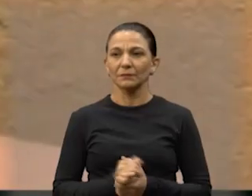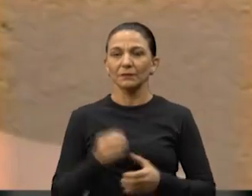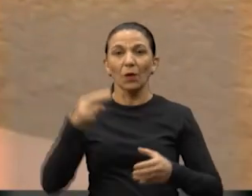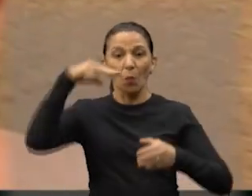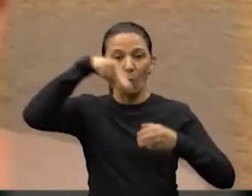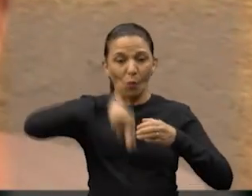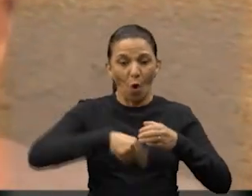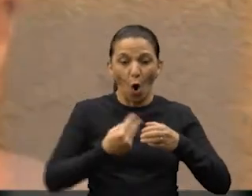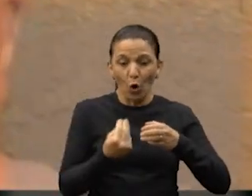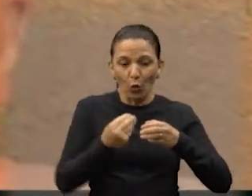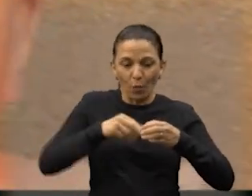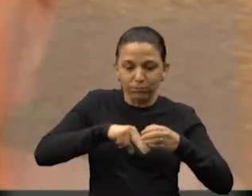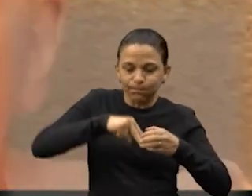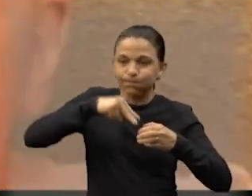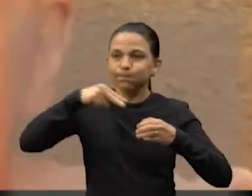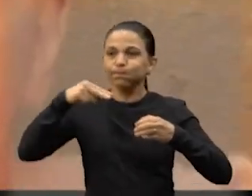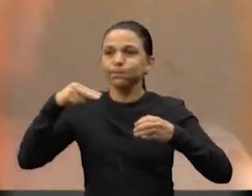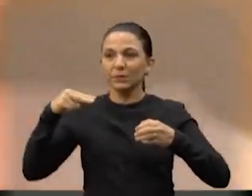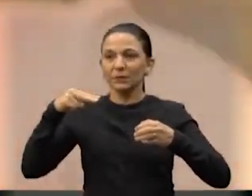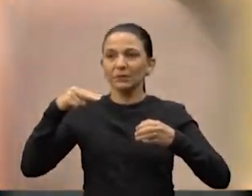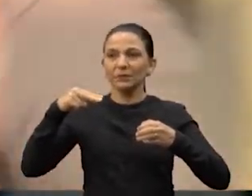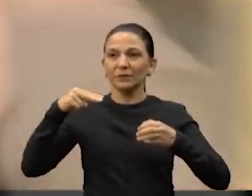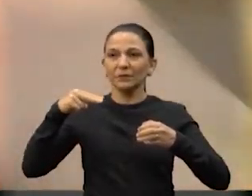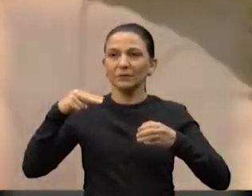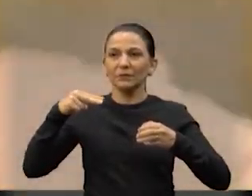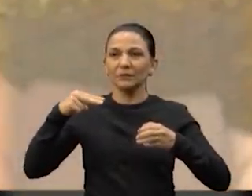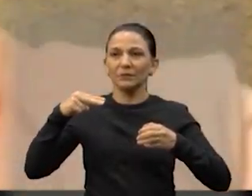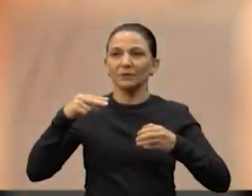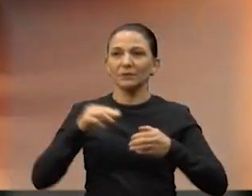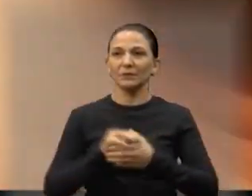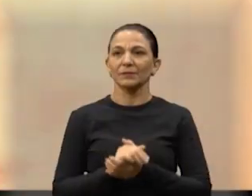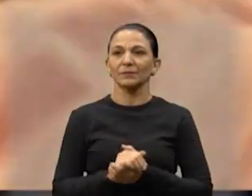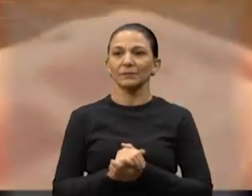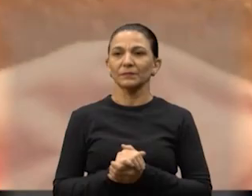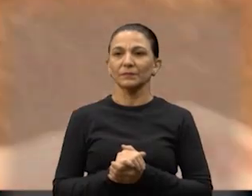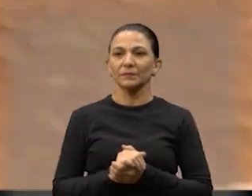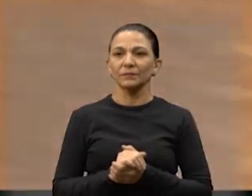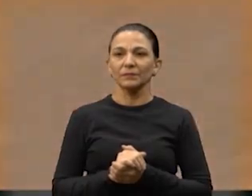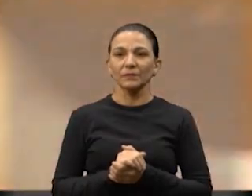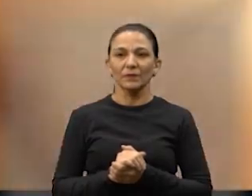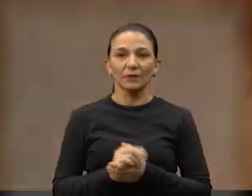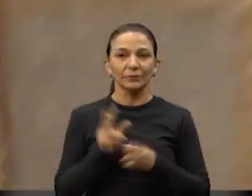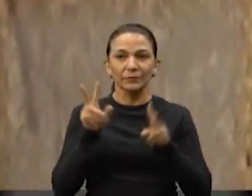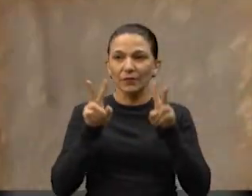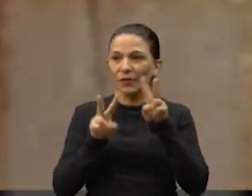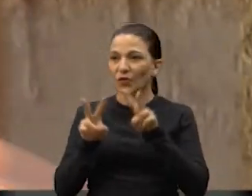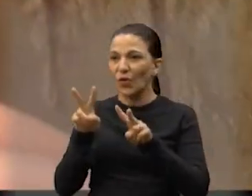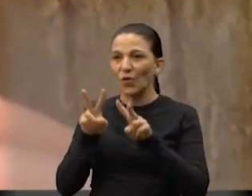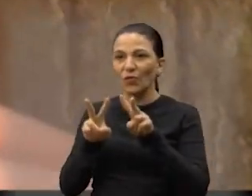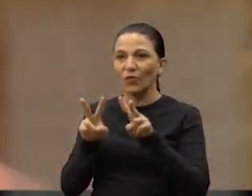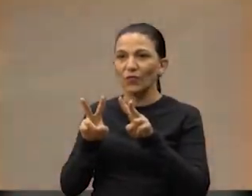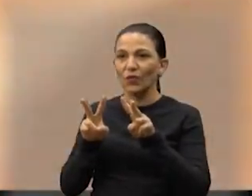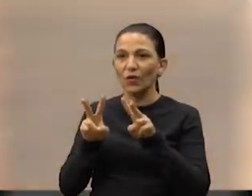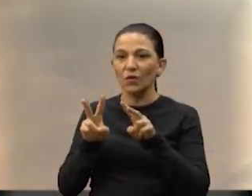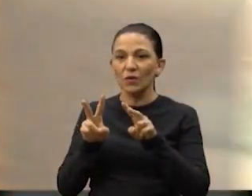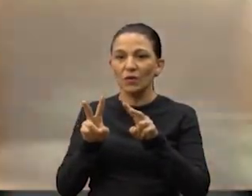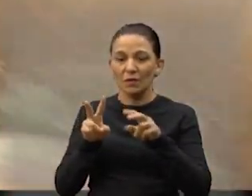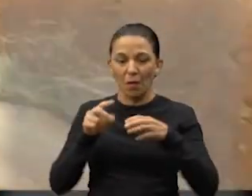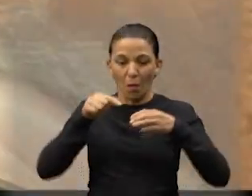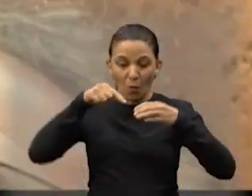Peraí, vamos ver se eu consigo virar a câmera, não tô conseguindo. Mas olha aqui. Pra vocês terem uma do buraco.